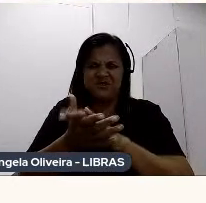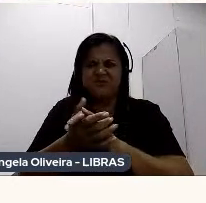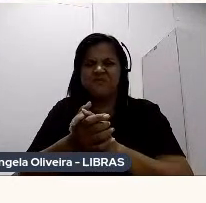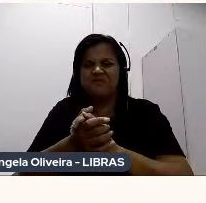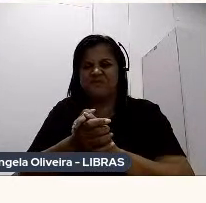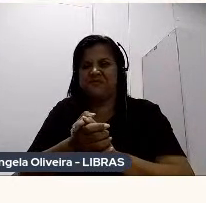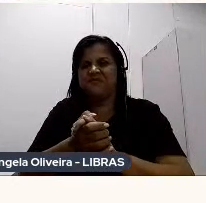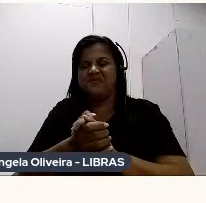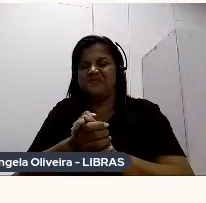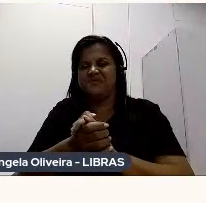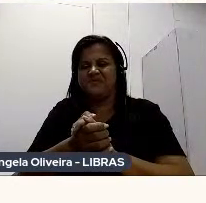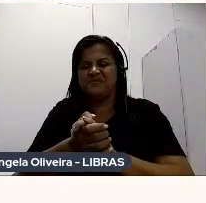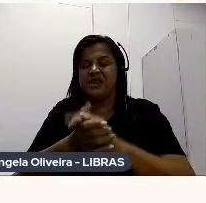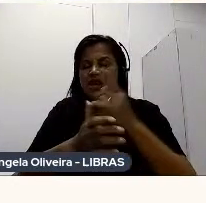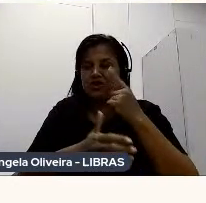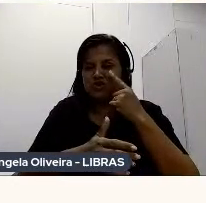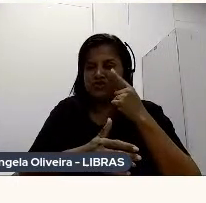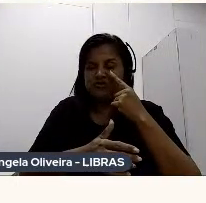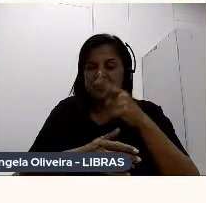Deixa eu ver aqui